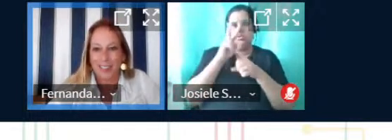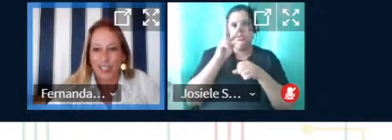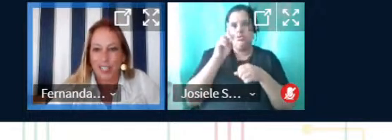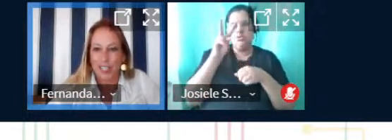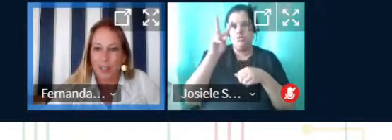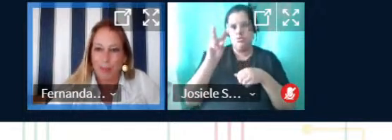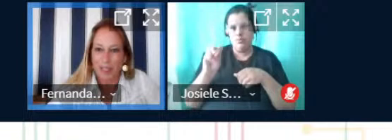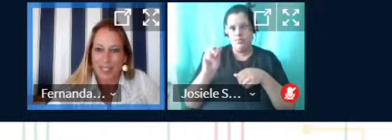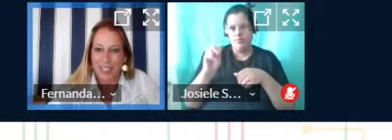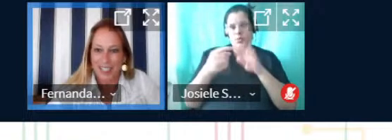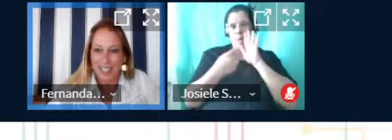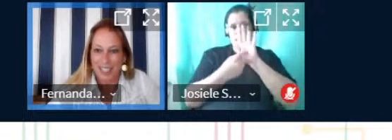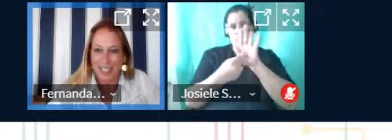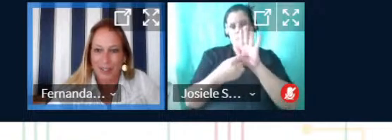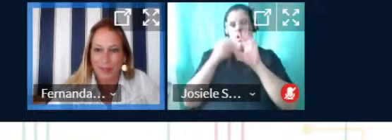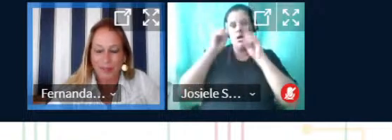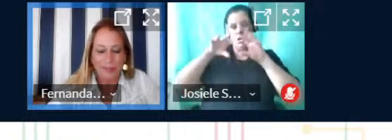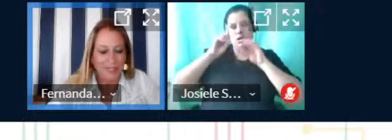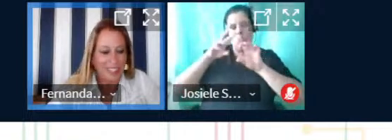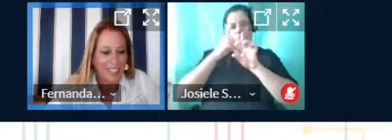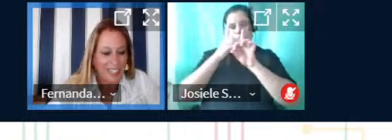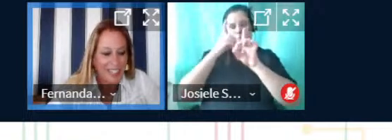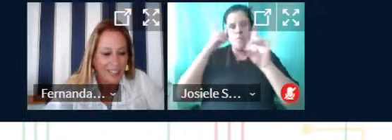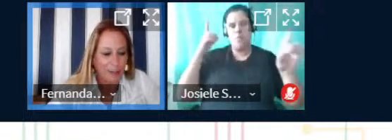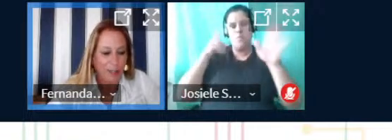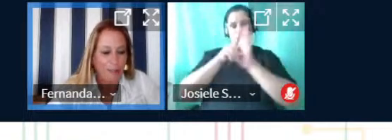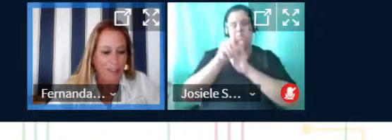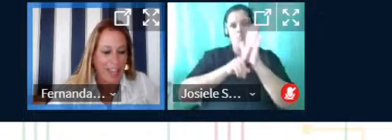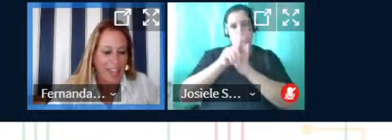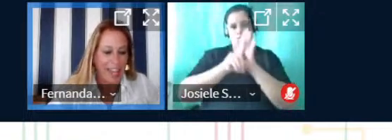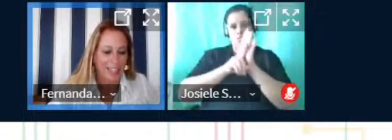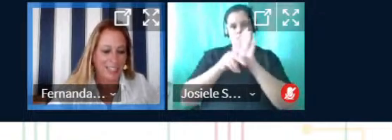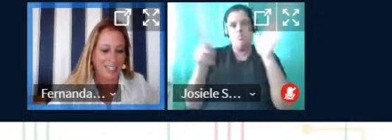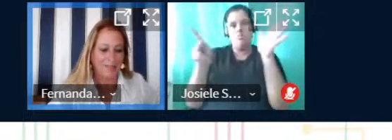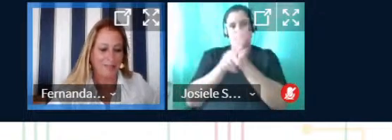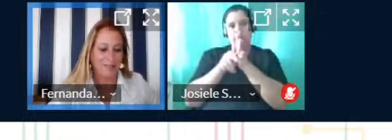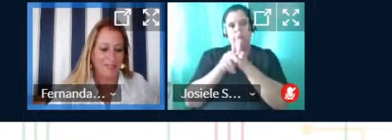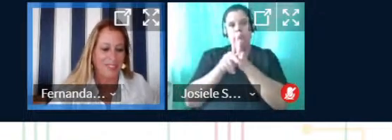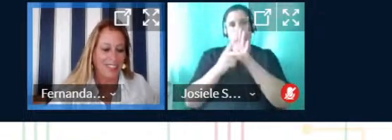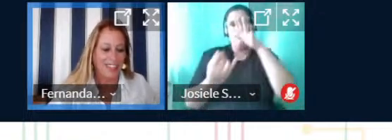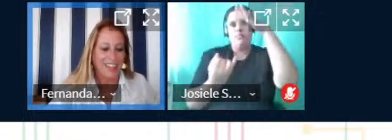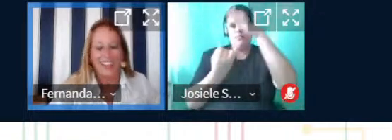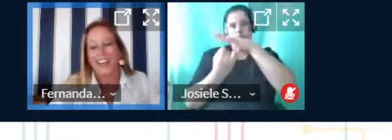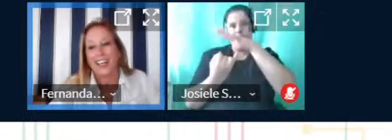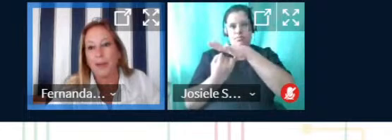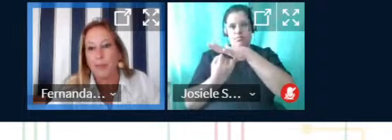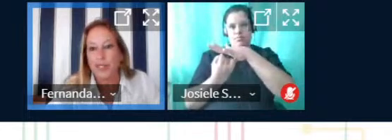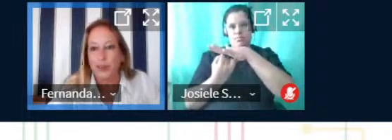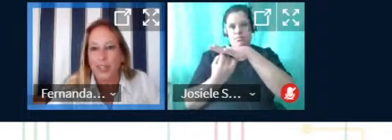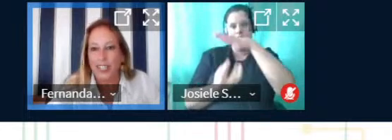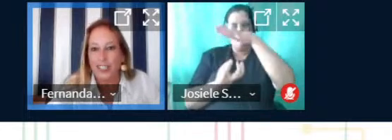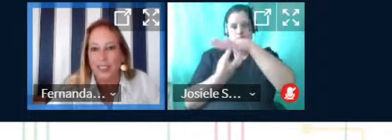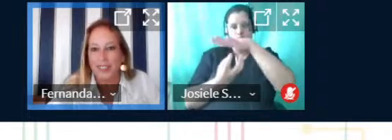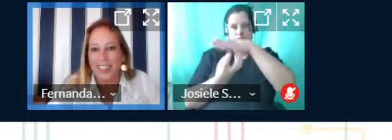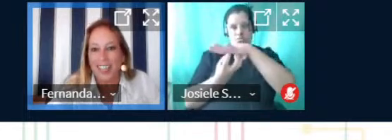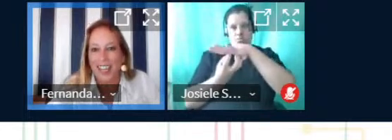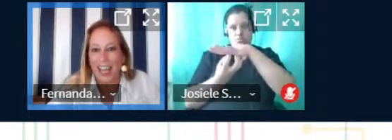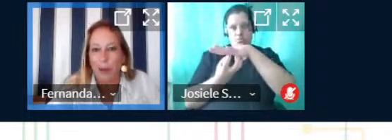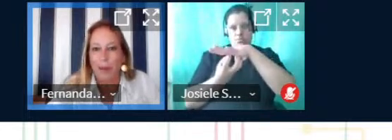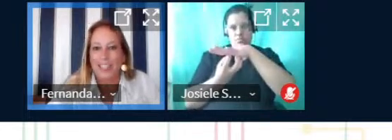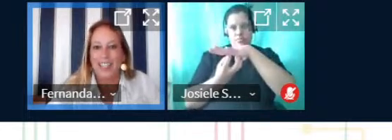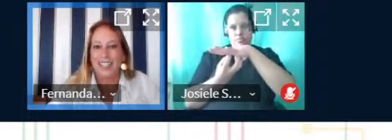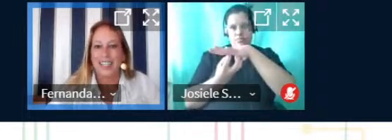Mostra de Ensino, Pesquisa e Extensão, do IFRS, Campus Rio Grande.